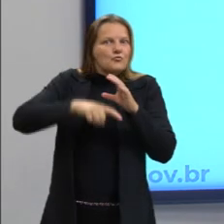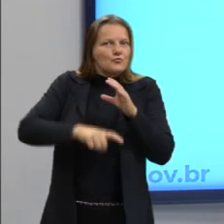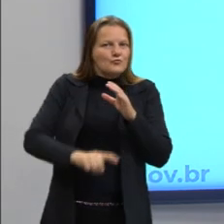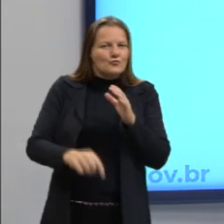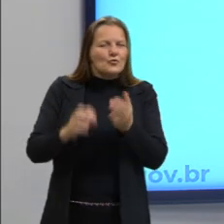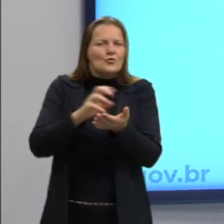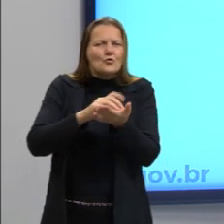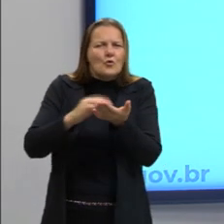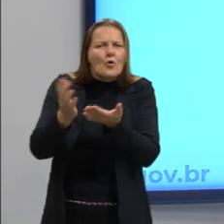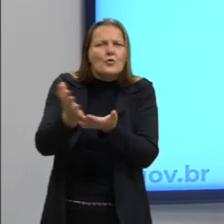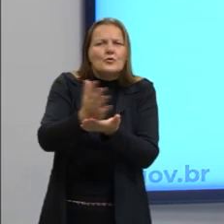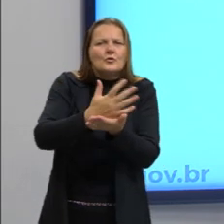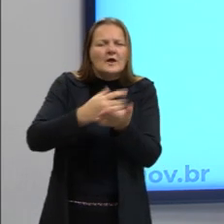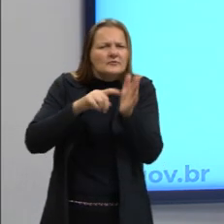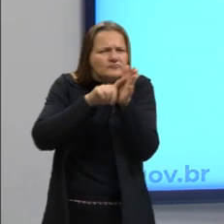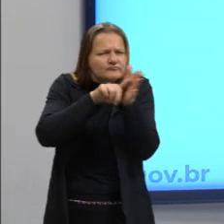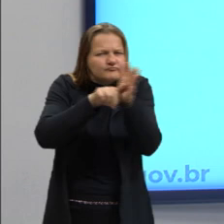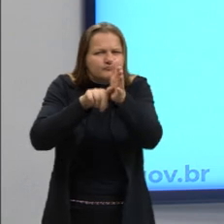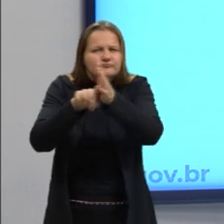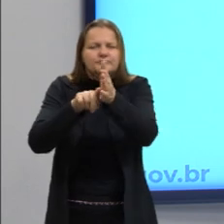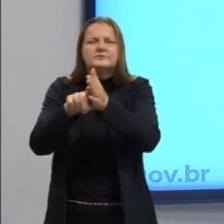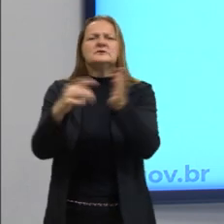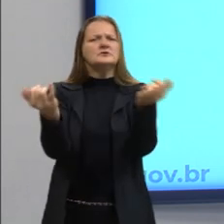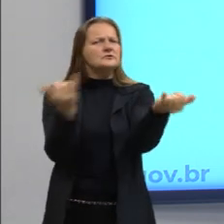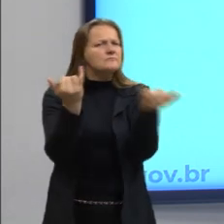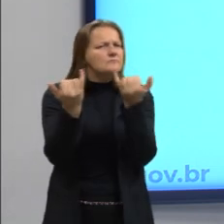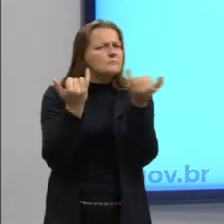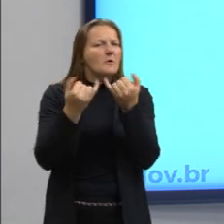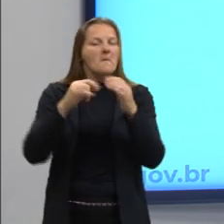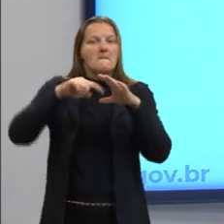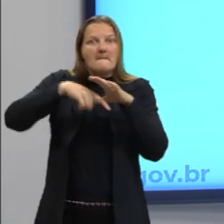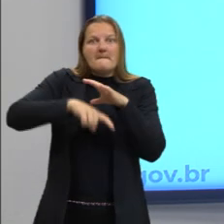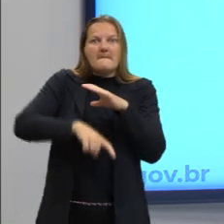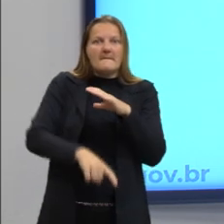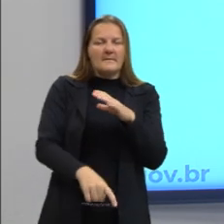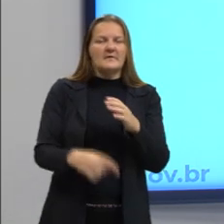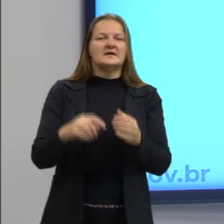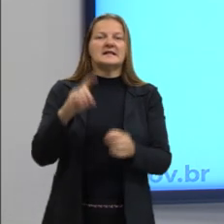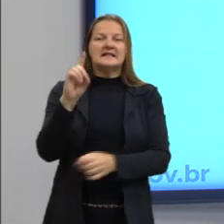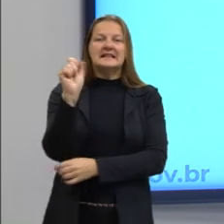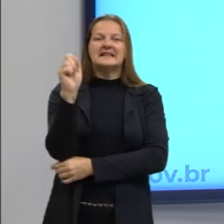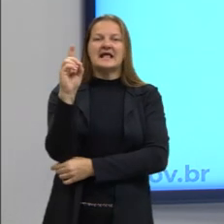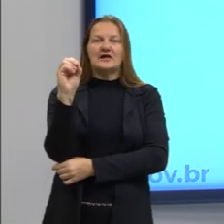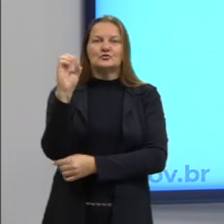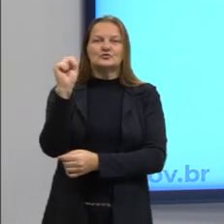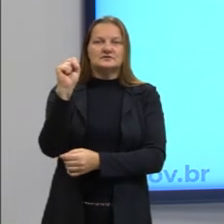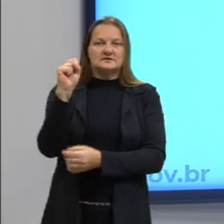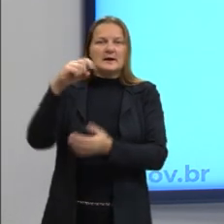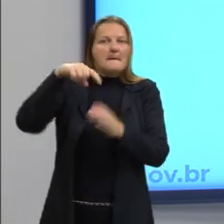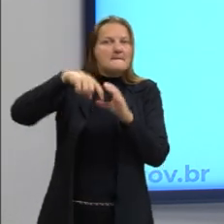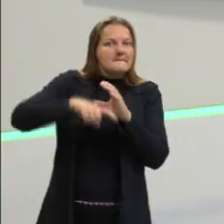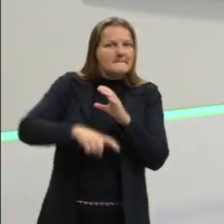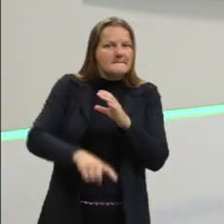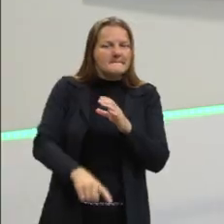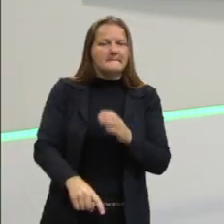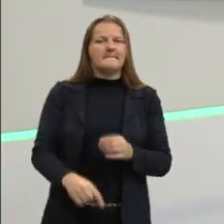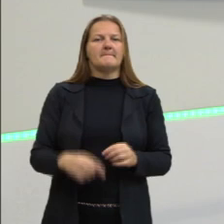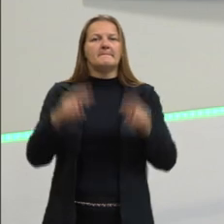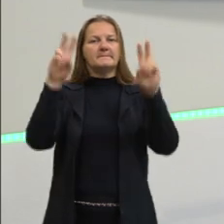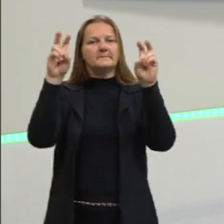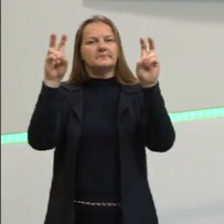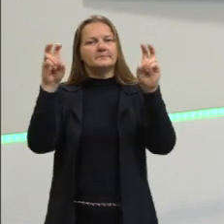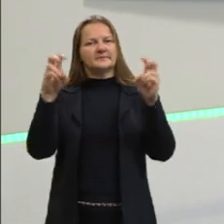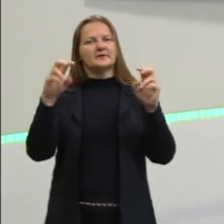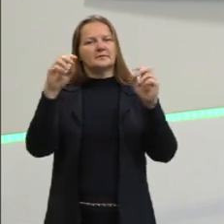pesquisa maior, vai te trazer dados mais profundos sobre o